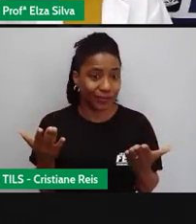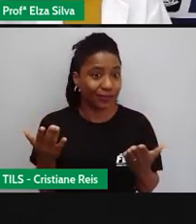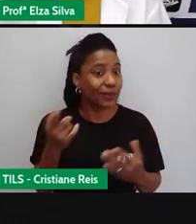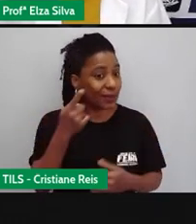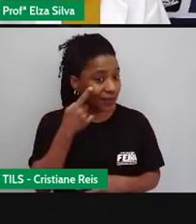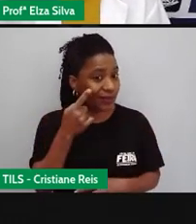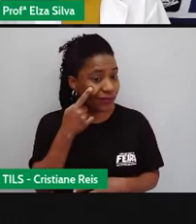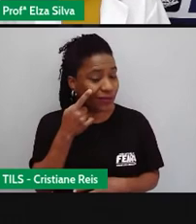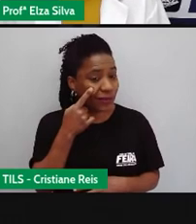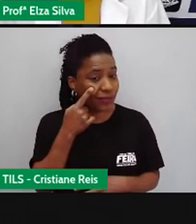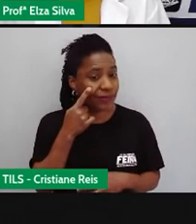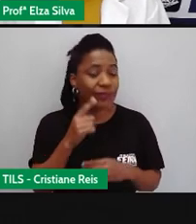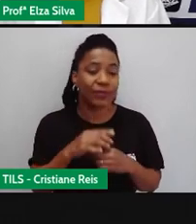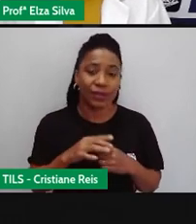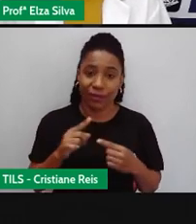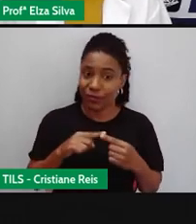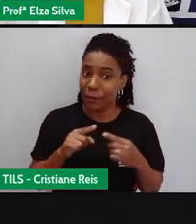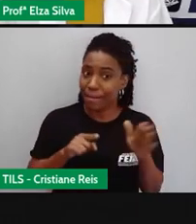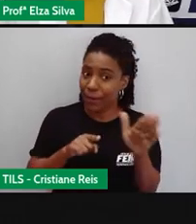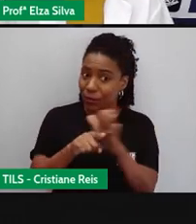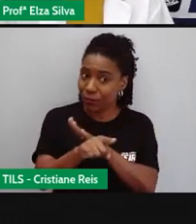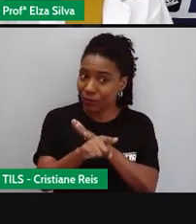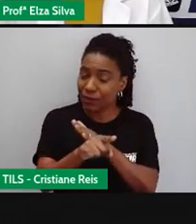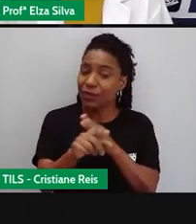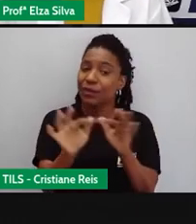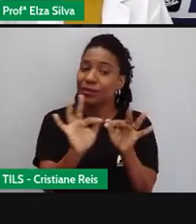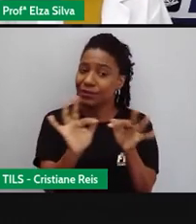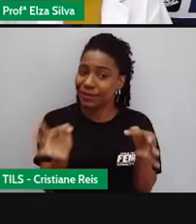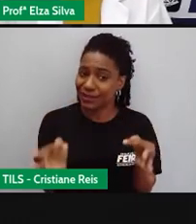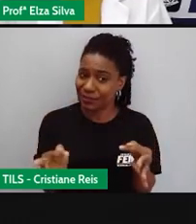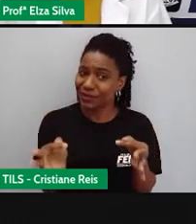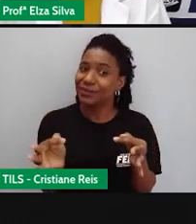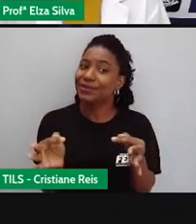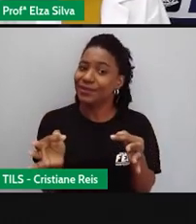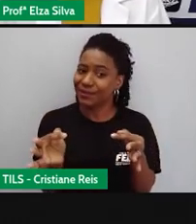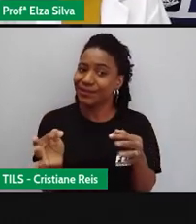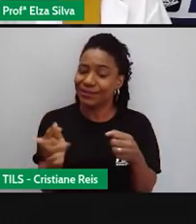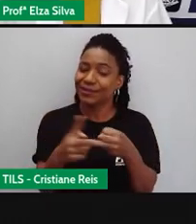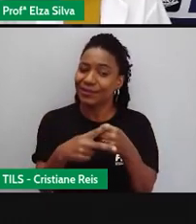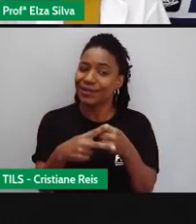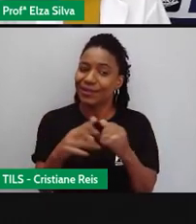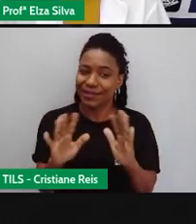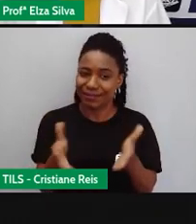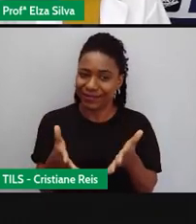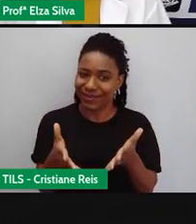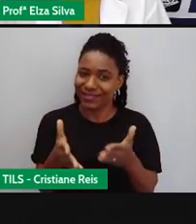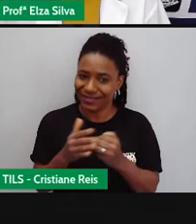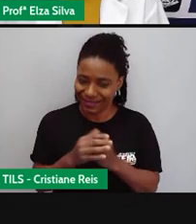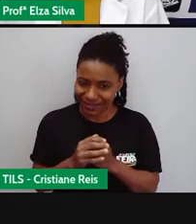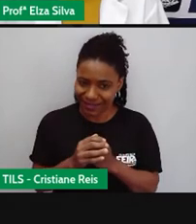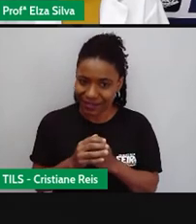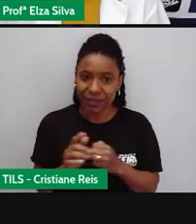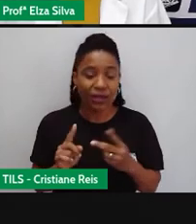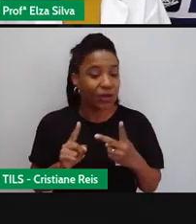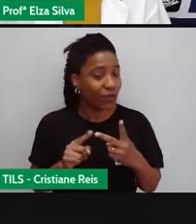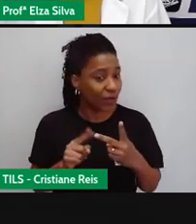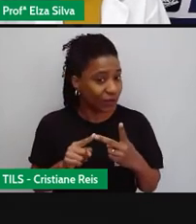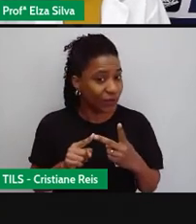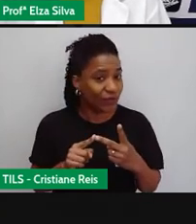Eu utilizo do, quando o meu sujeito, ou melhor, o sujeito da oração, ou I,